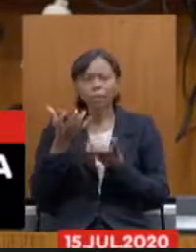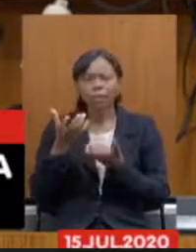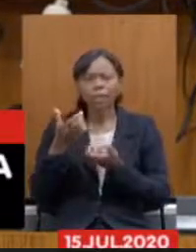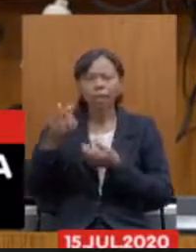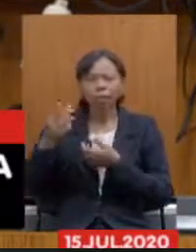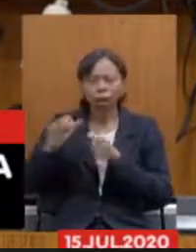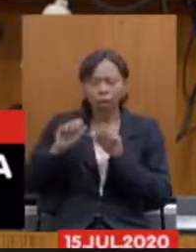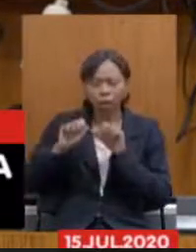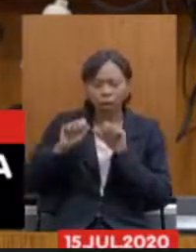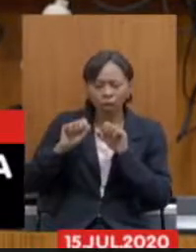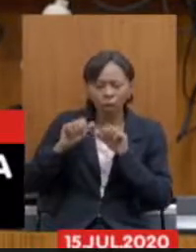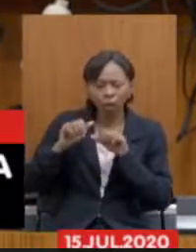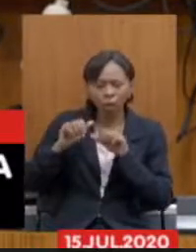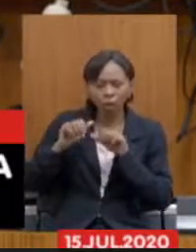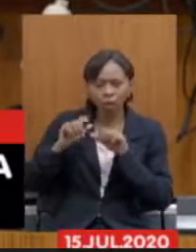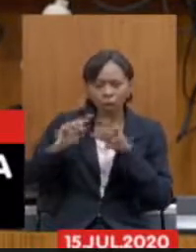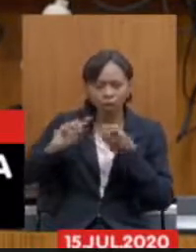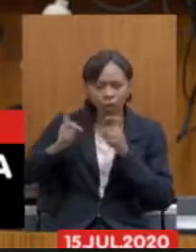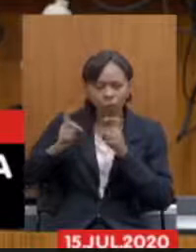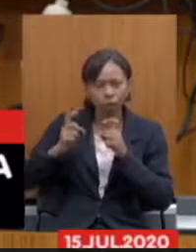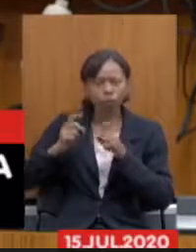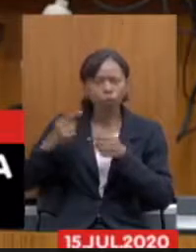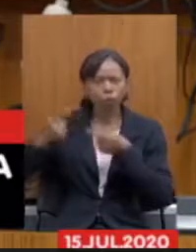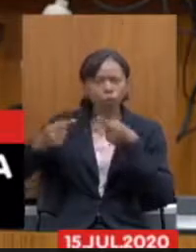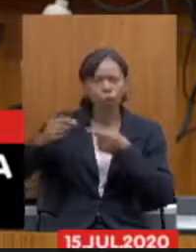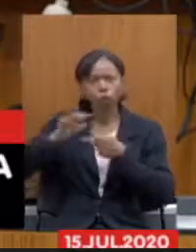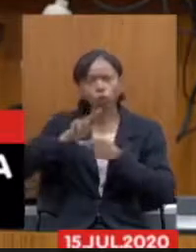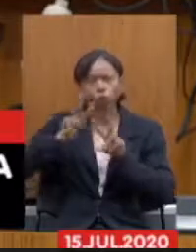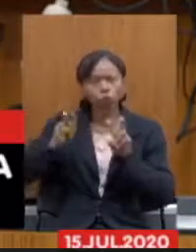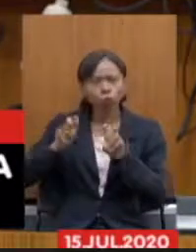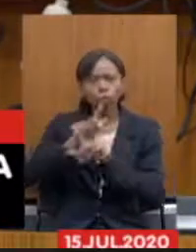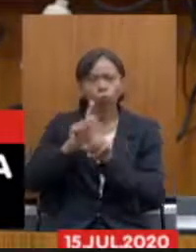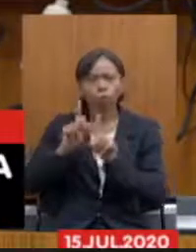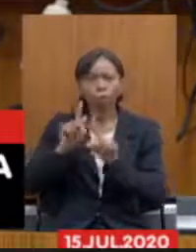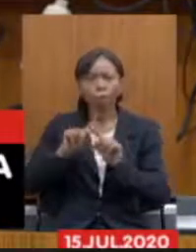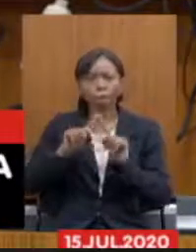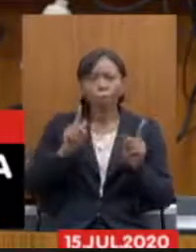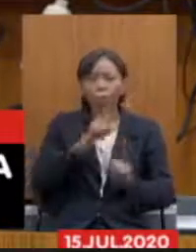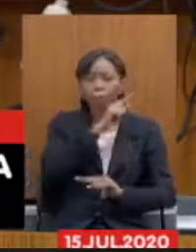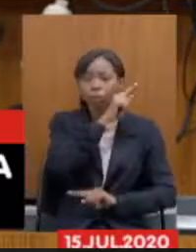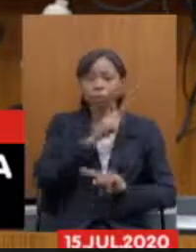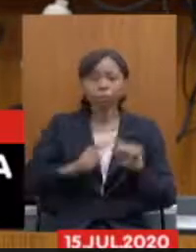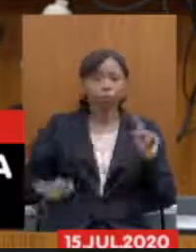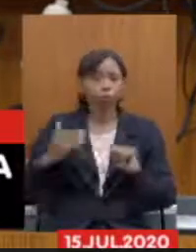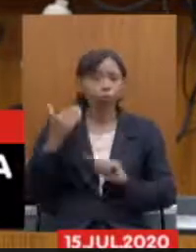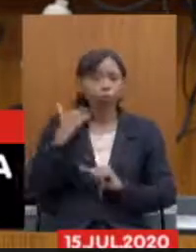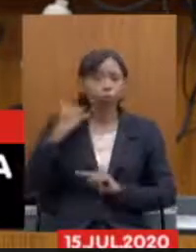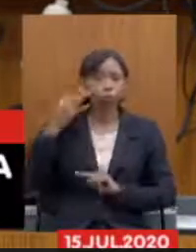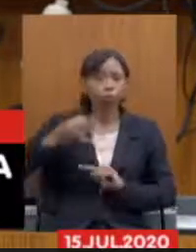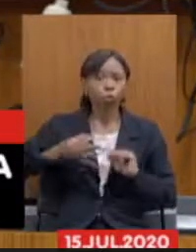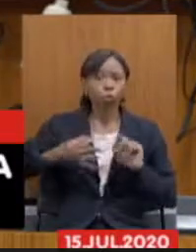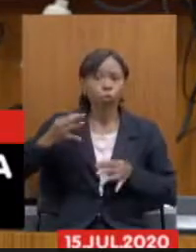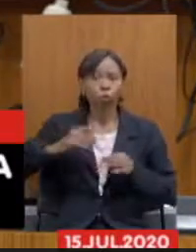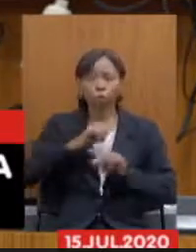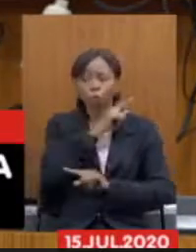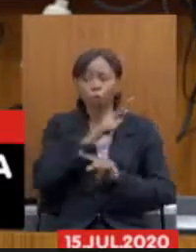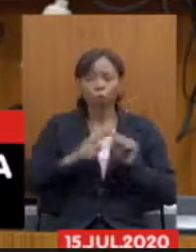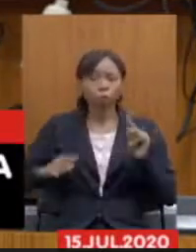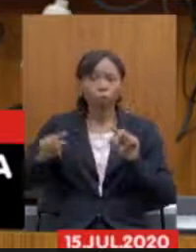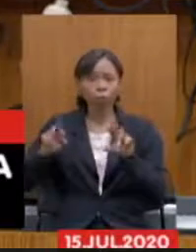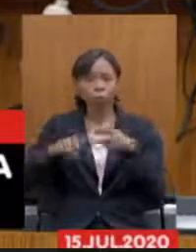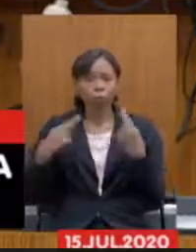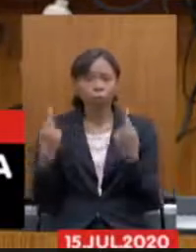trabalhadores a questão da previdência a Astengue foi proibida por uma decisão judicial de realizar a assembleia